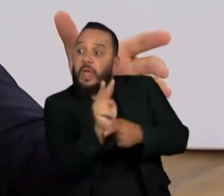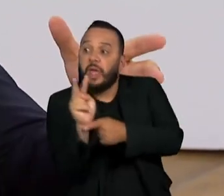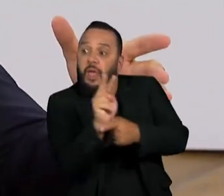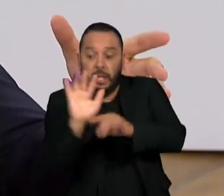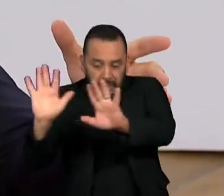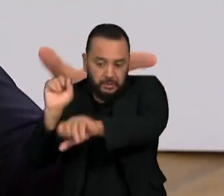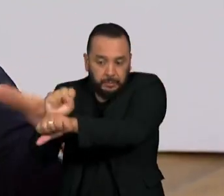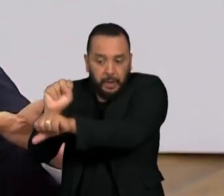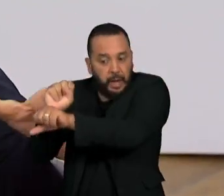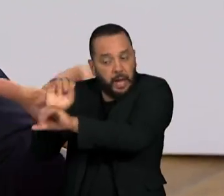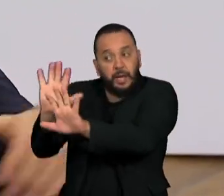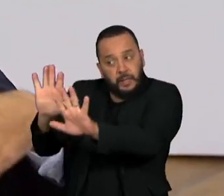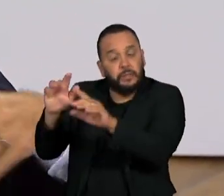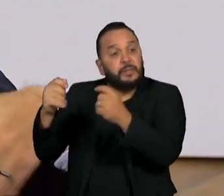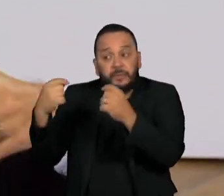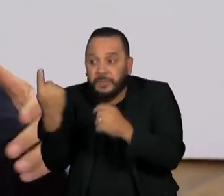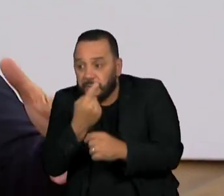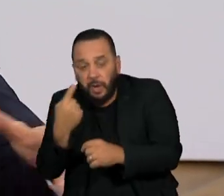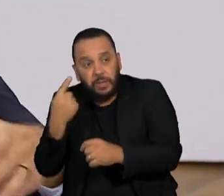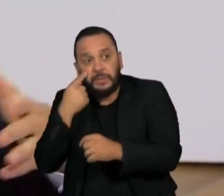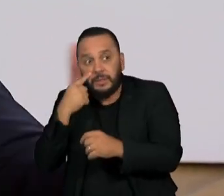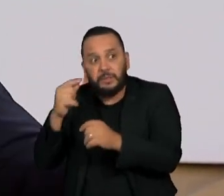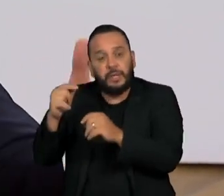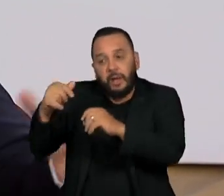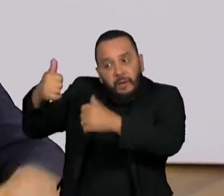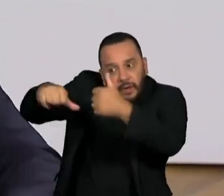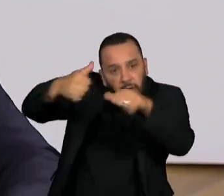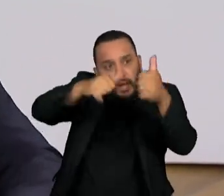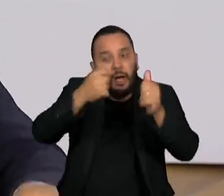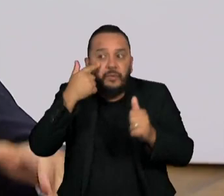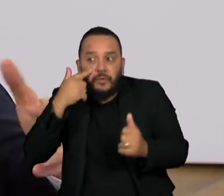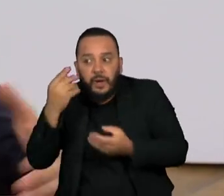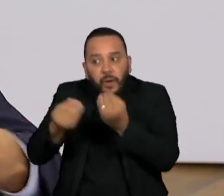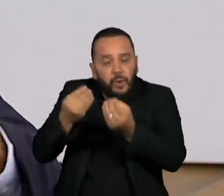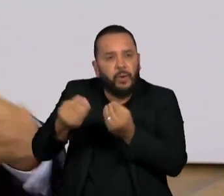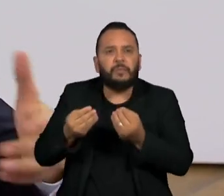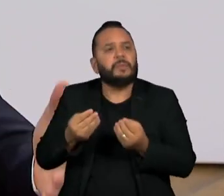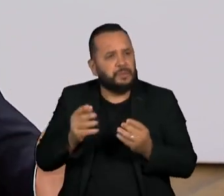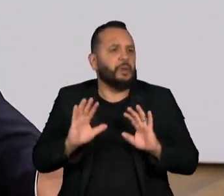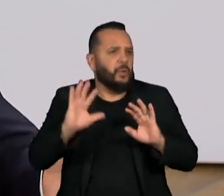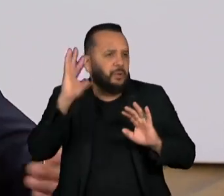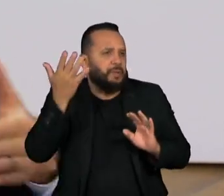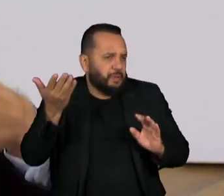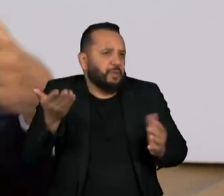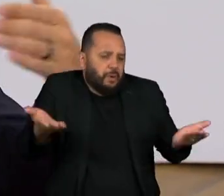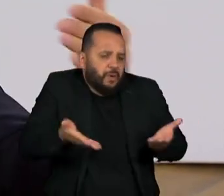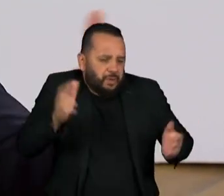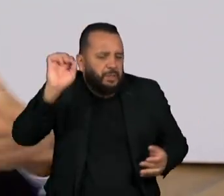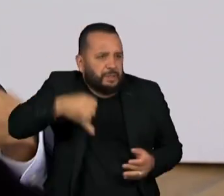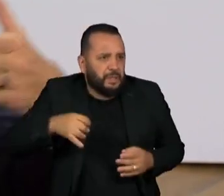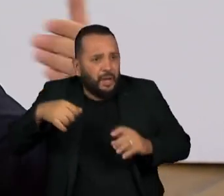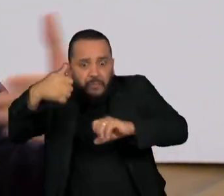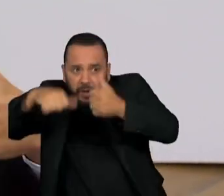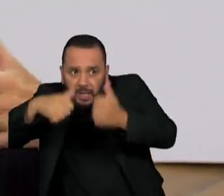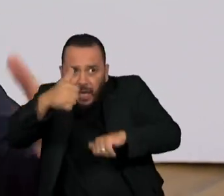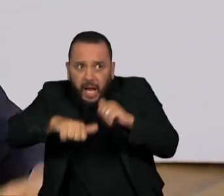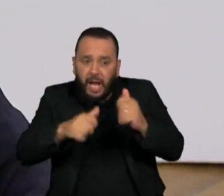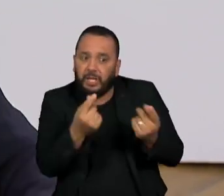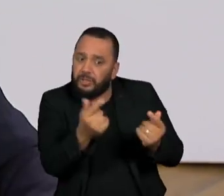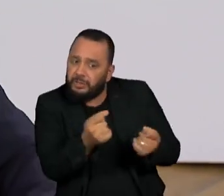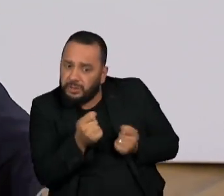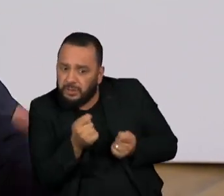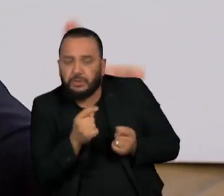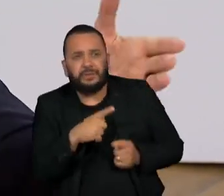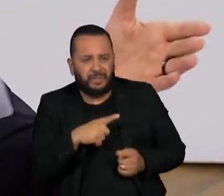revisitar toda a nossa forma de dar crédito. Isso, de fato, está acontecendo, e quando isso acontece, de fato, você tem aquela meio parada